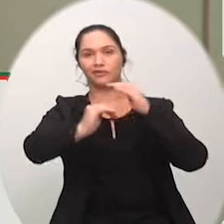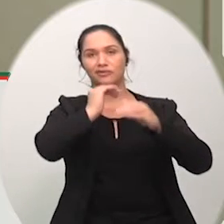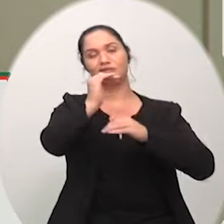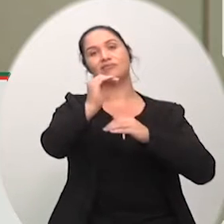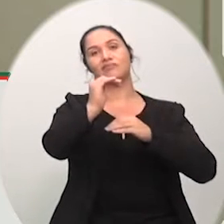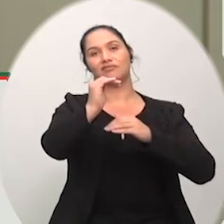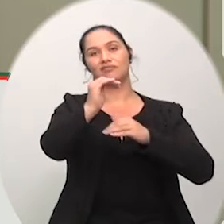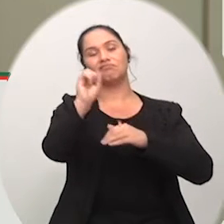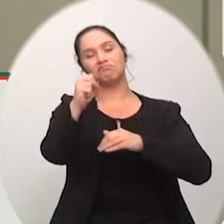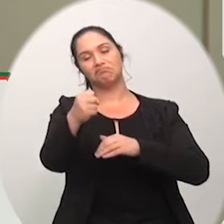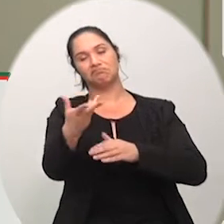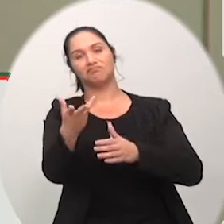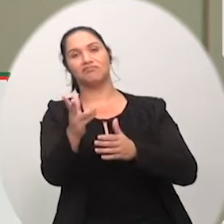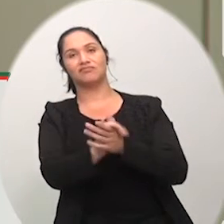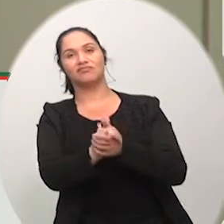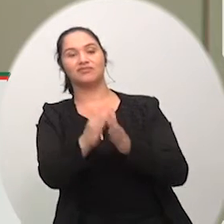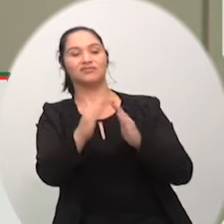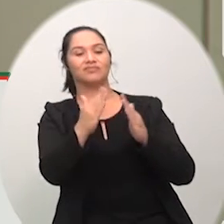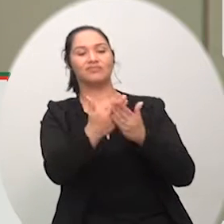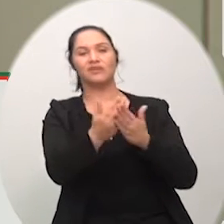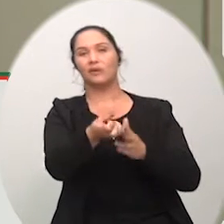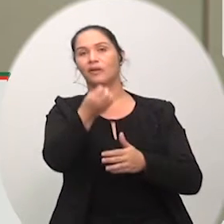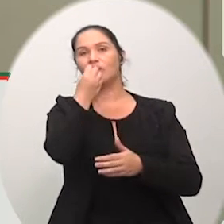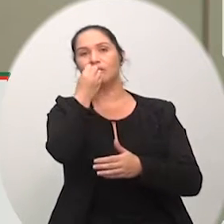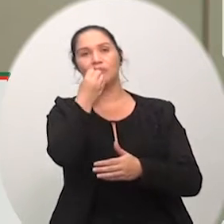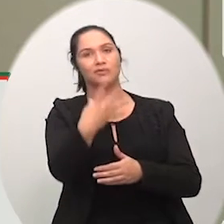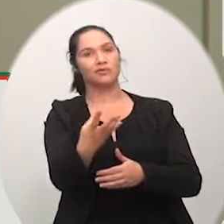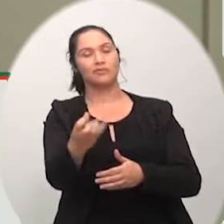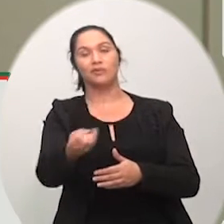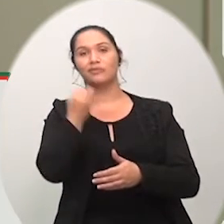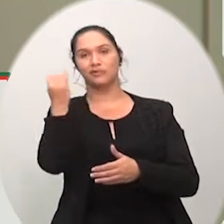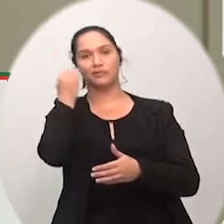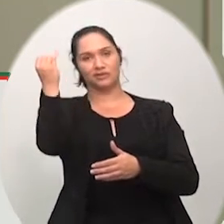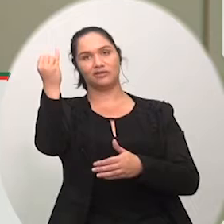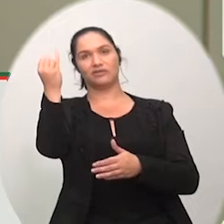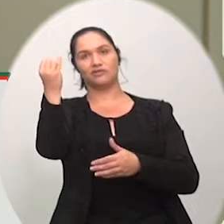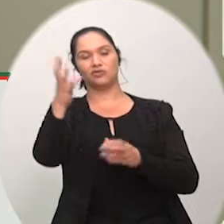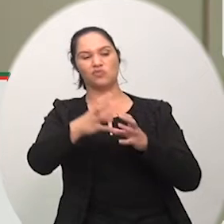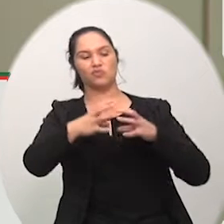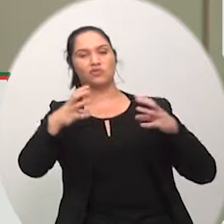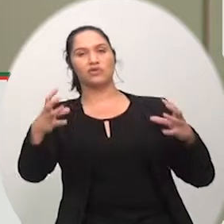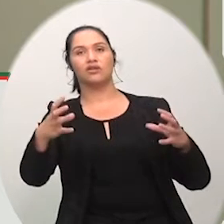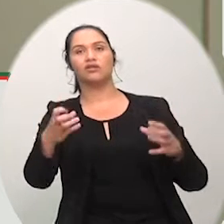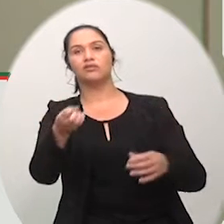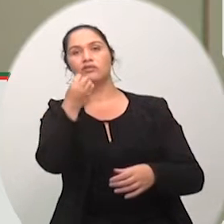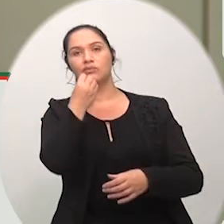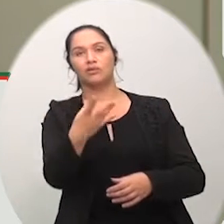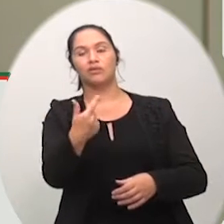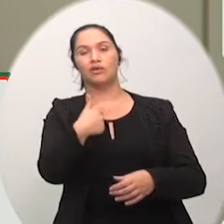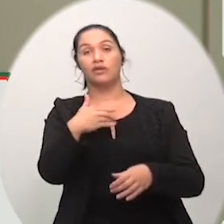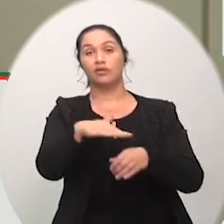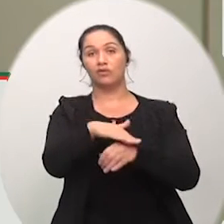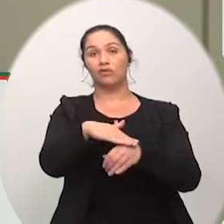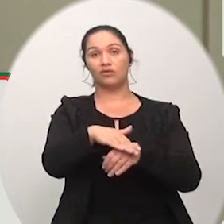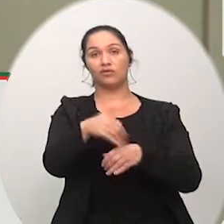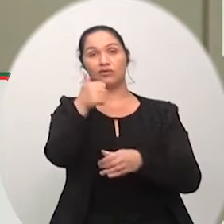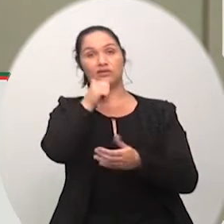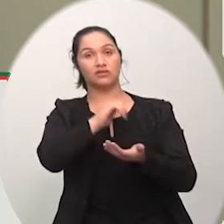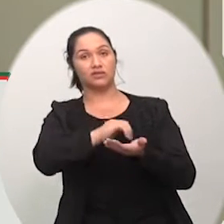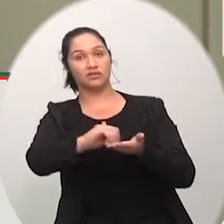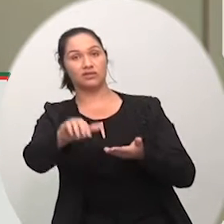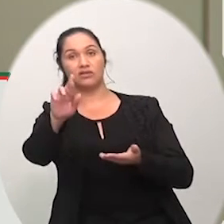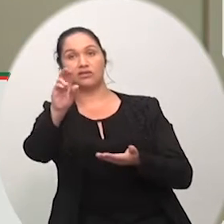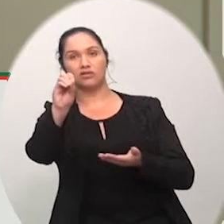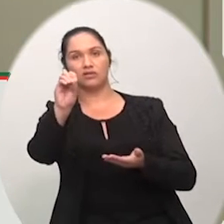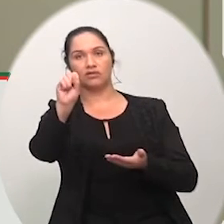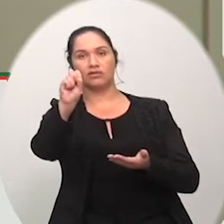o espaço físico uma escola é fundamental estive conversando com a secretária na parte da manhã Roseli ela falava